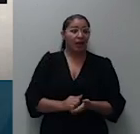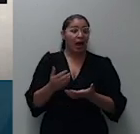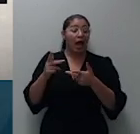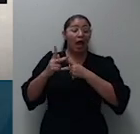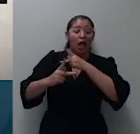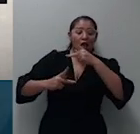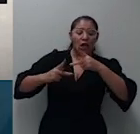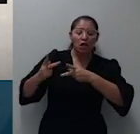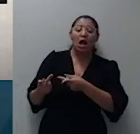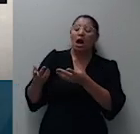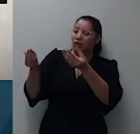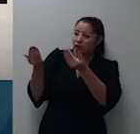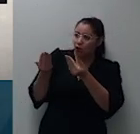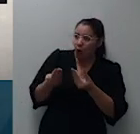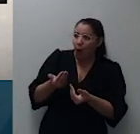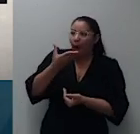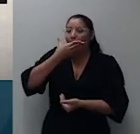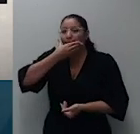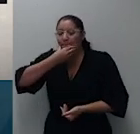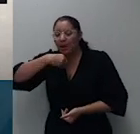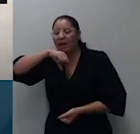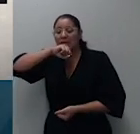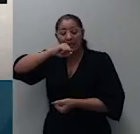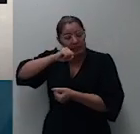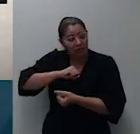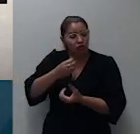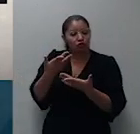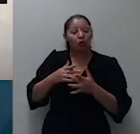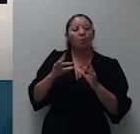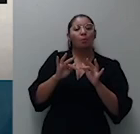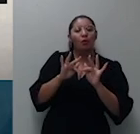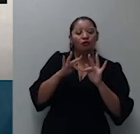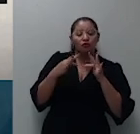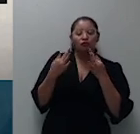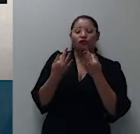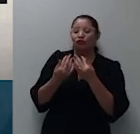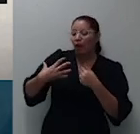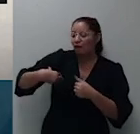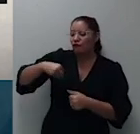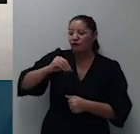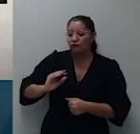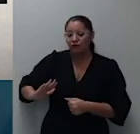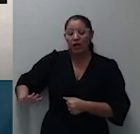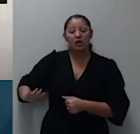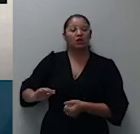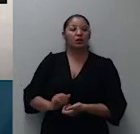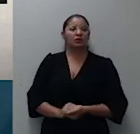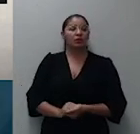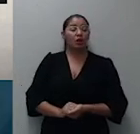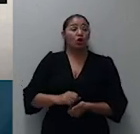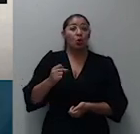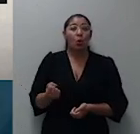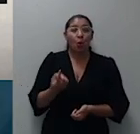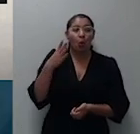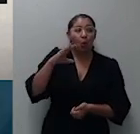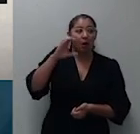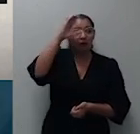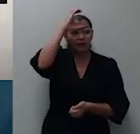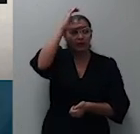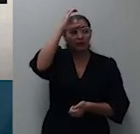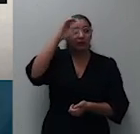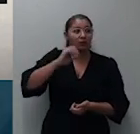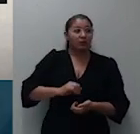em razão da tia ter sido nomeada testamenteira e única única administradora do patrimônio